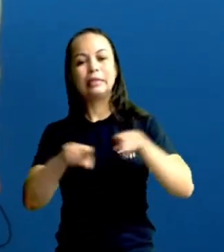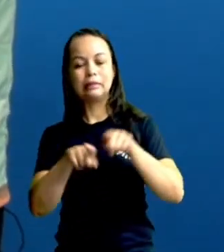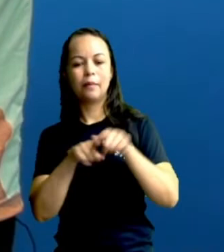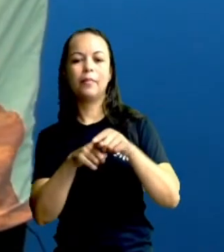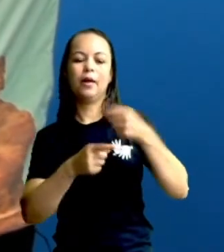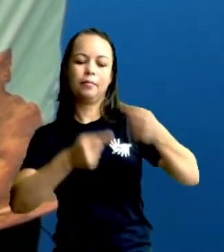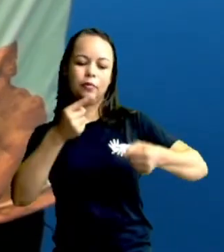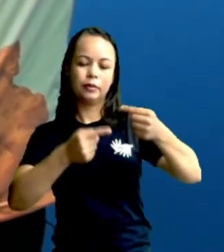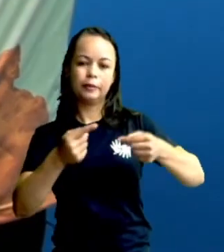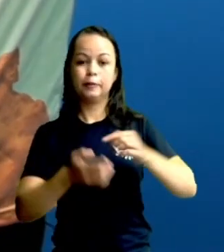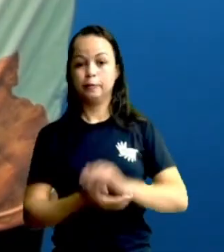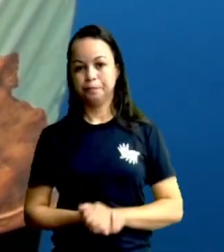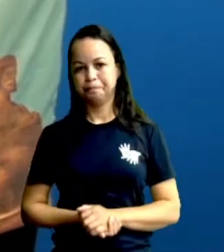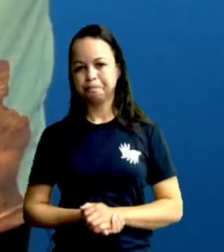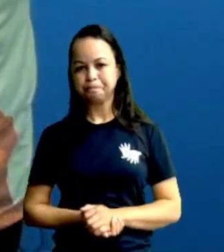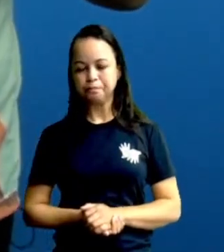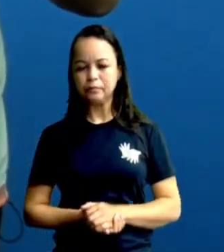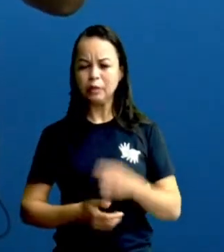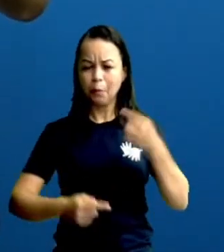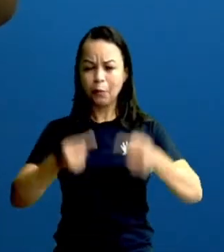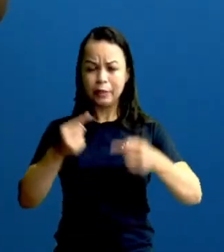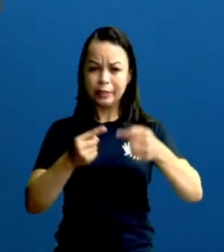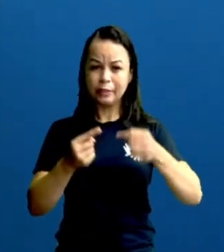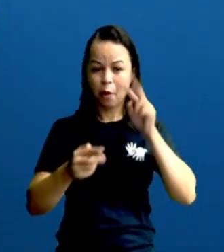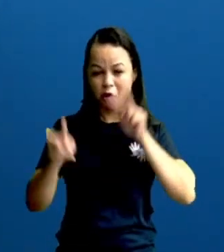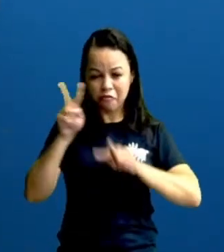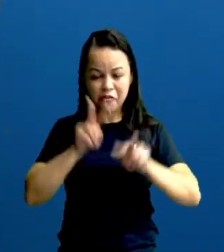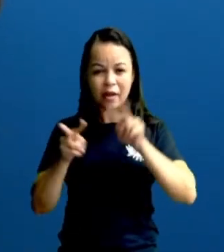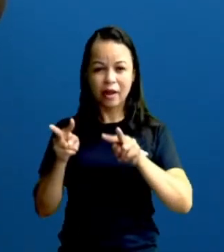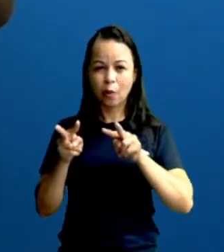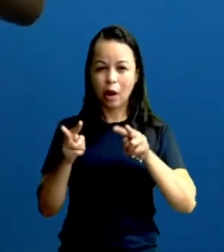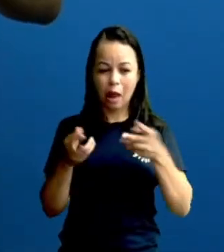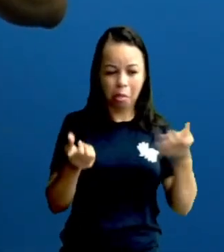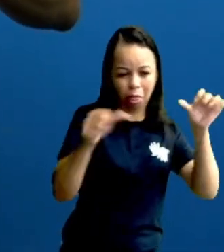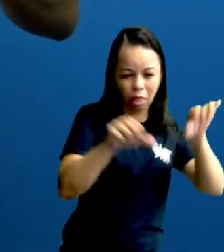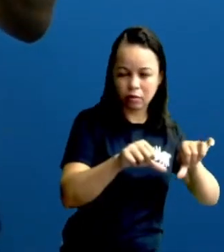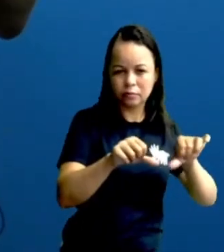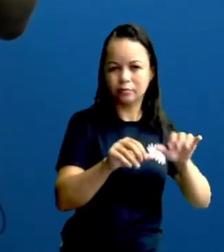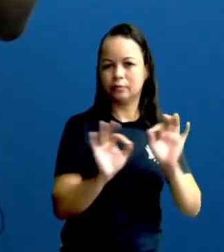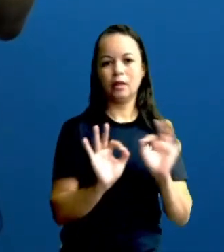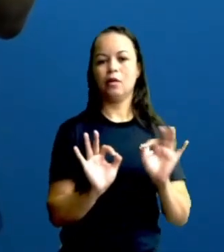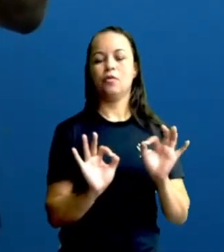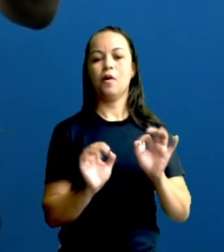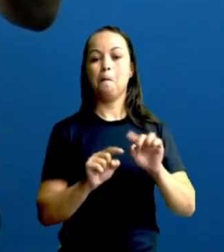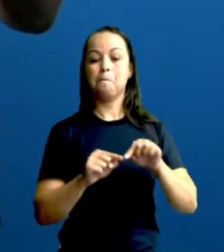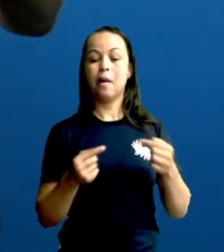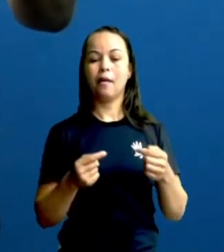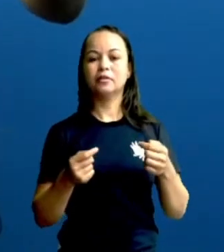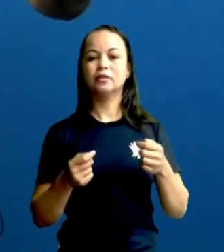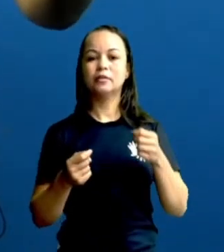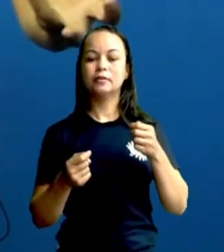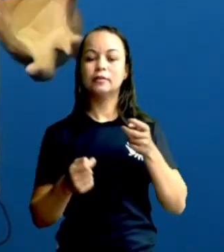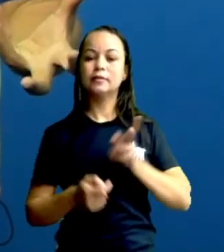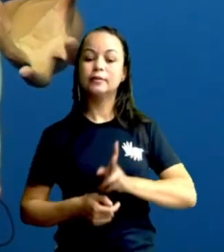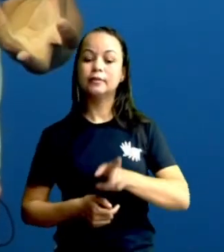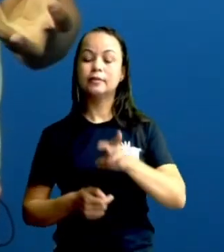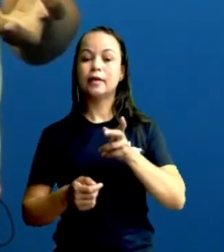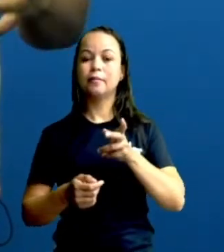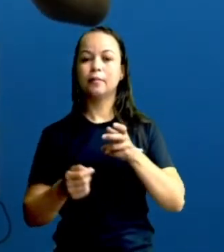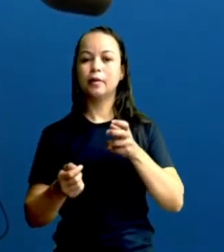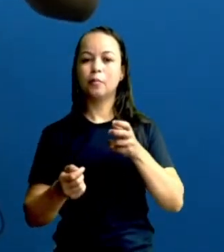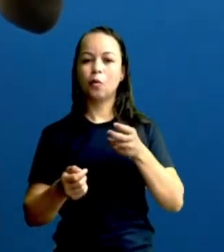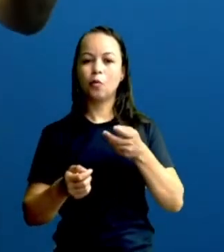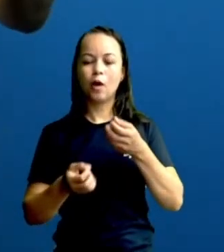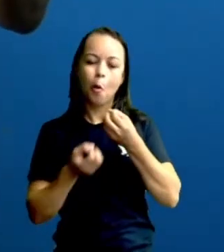Política não é uma coisa para a gente ver como um olhar negativo, a política tem que ser vista como algo que tem a ver com a arte de procurar o bem da sociedade,